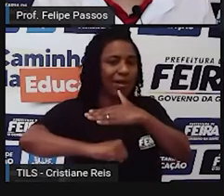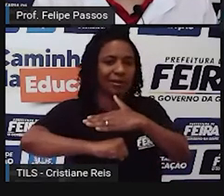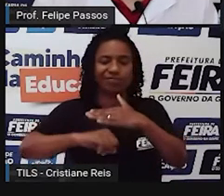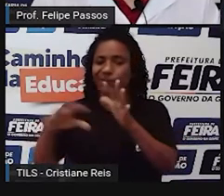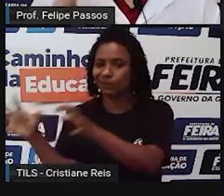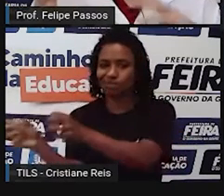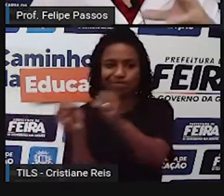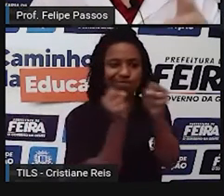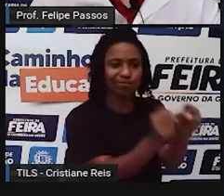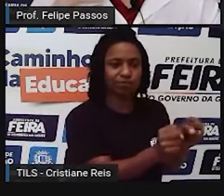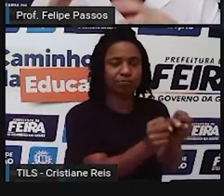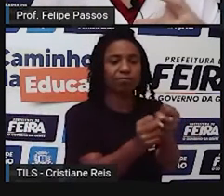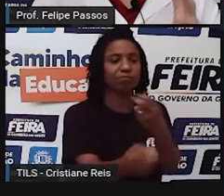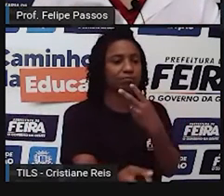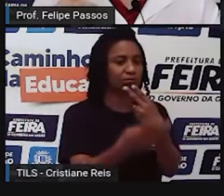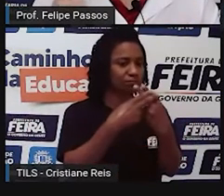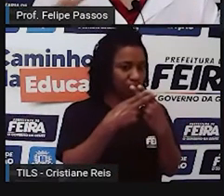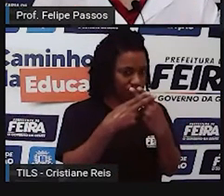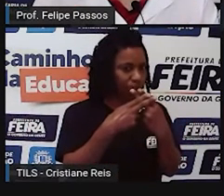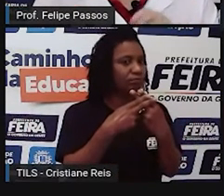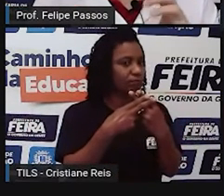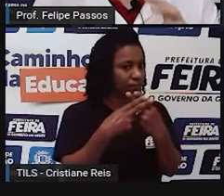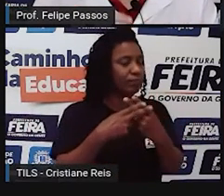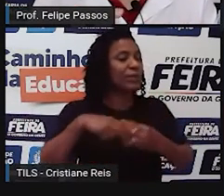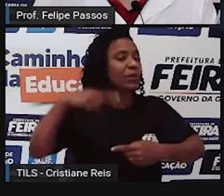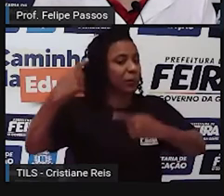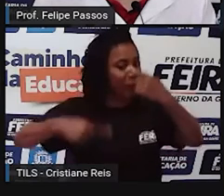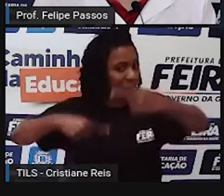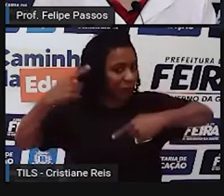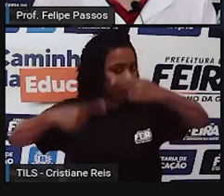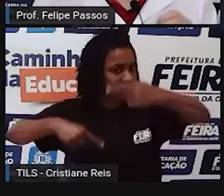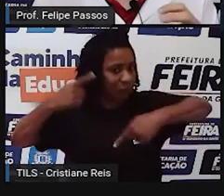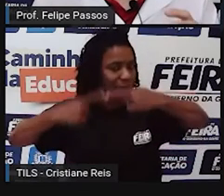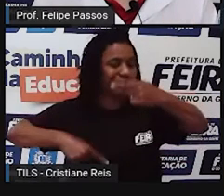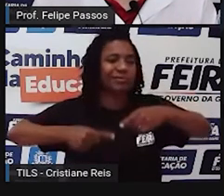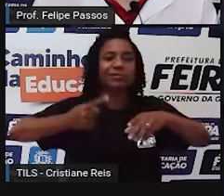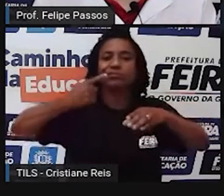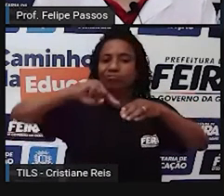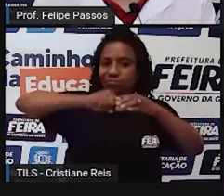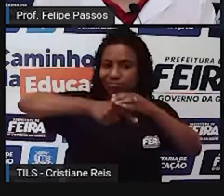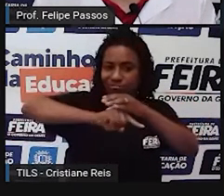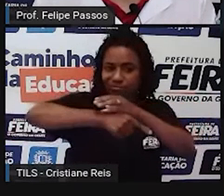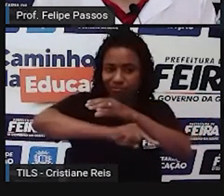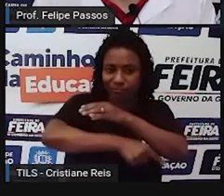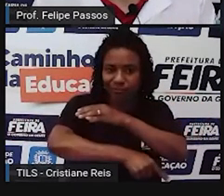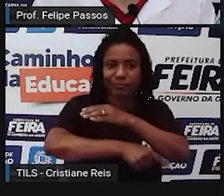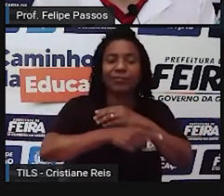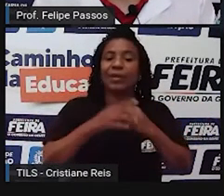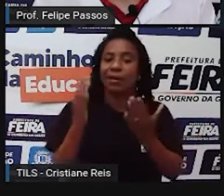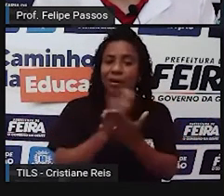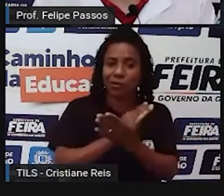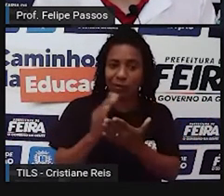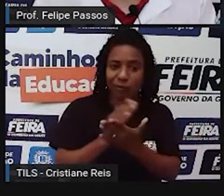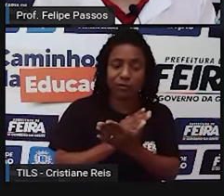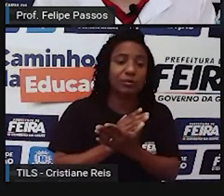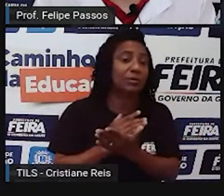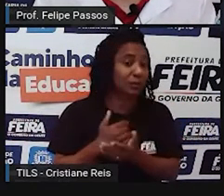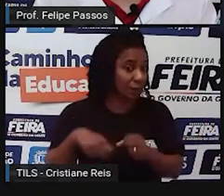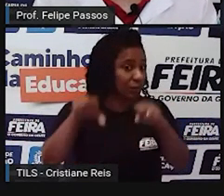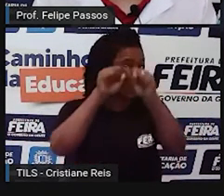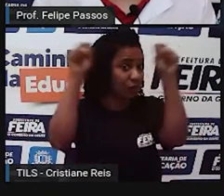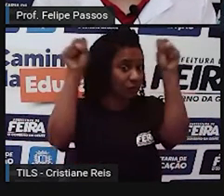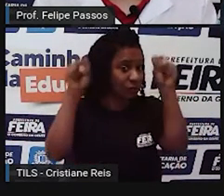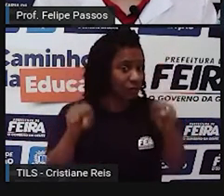sociedade. Mas aí também tem muita discussão, viu, gente, quem aprofundar a leitura aí sobre o sistema carcerário